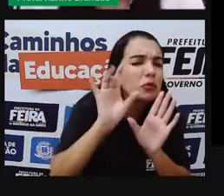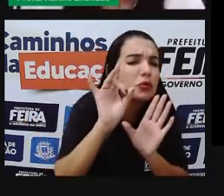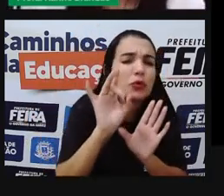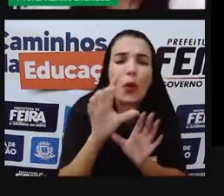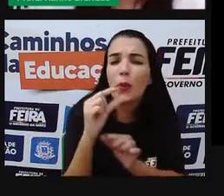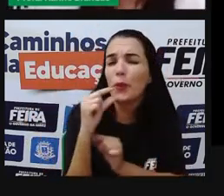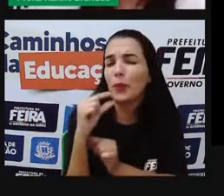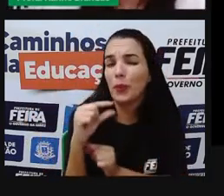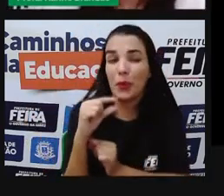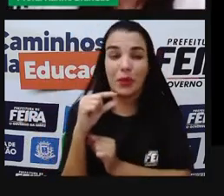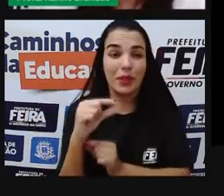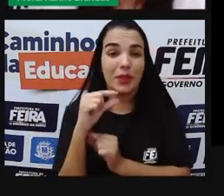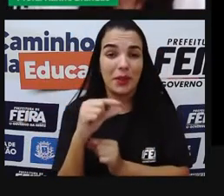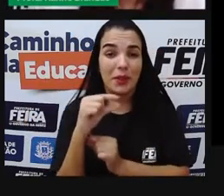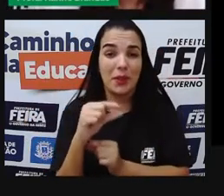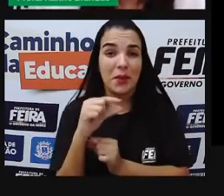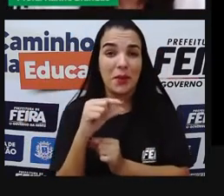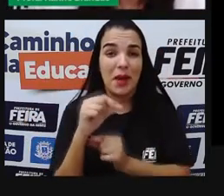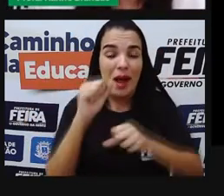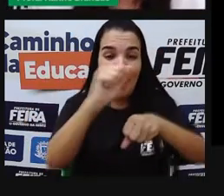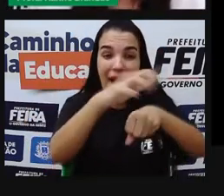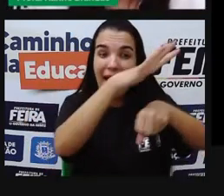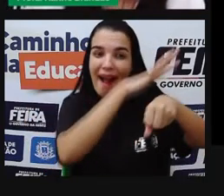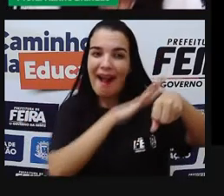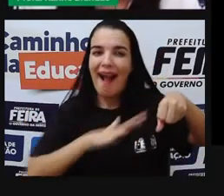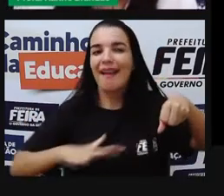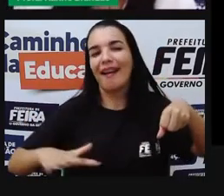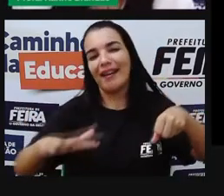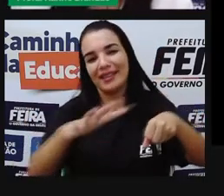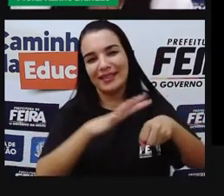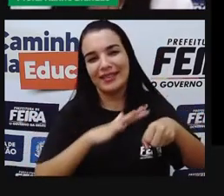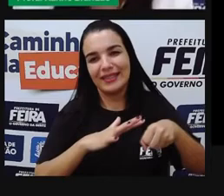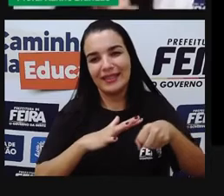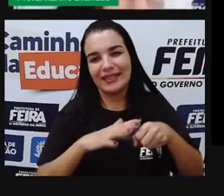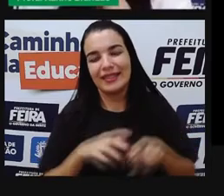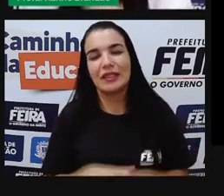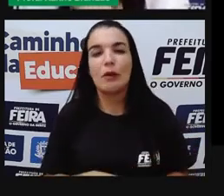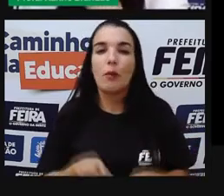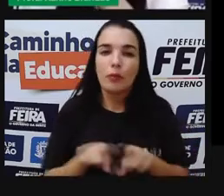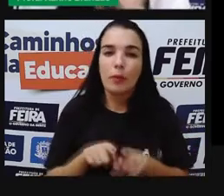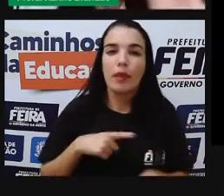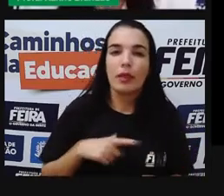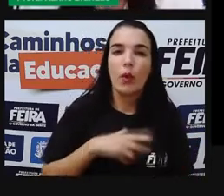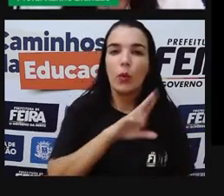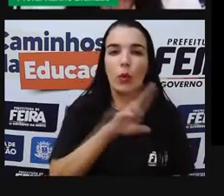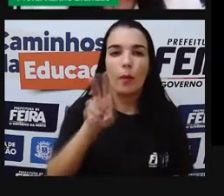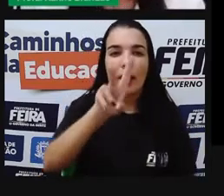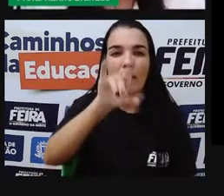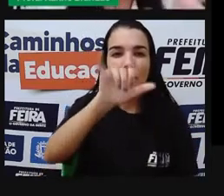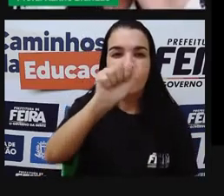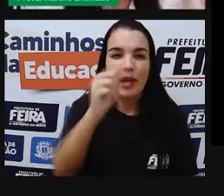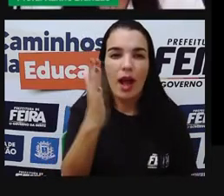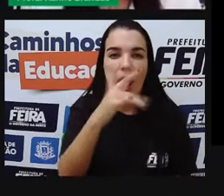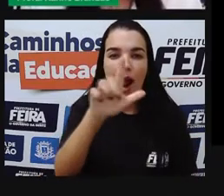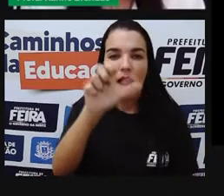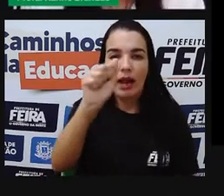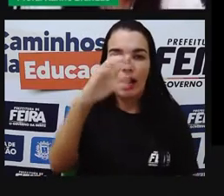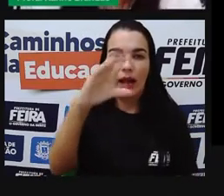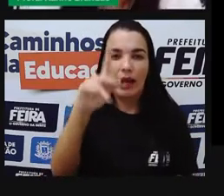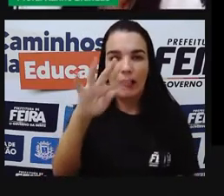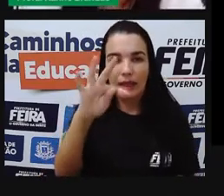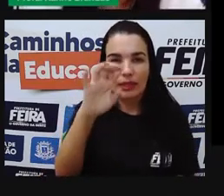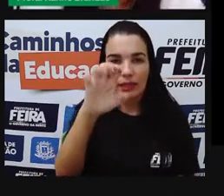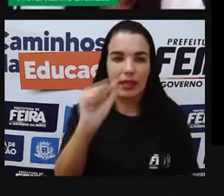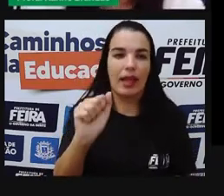da nossa galáxia, né? Que é a Via Láctea, que é exatamente esse feixe, Essa faixa